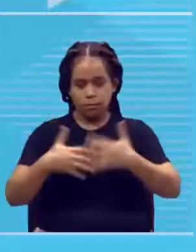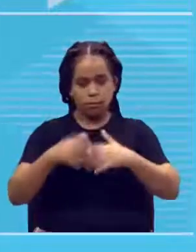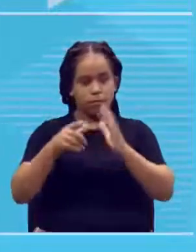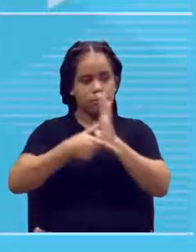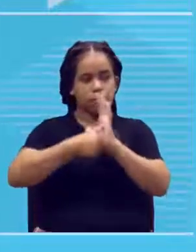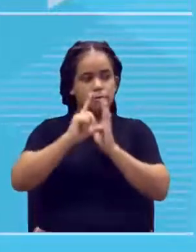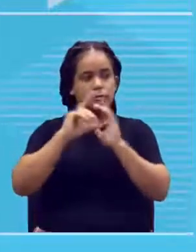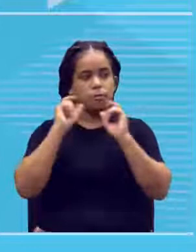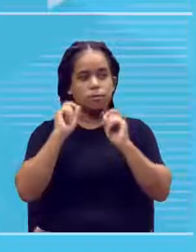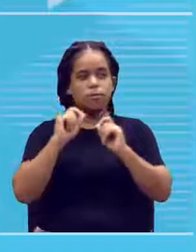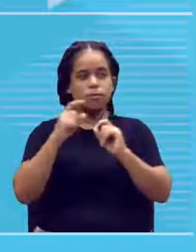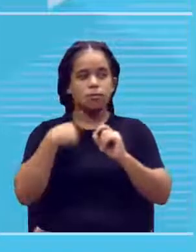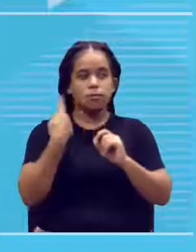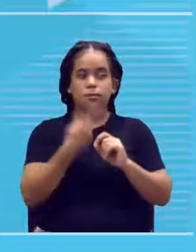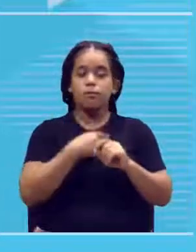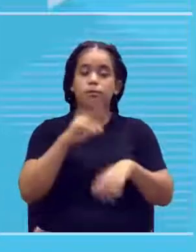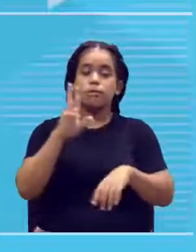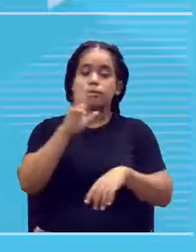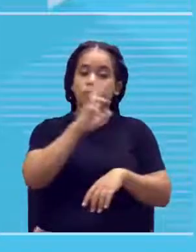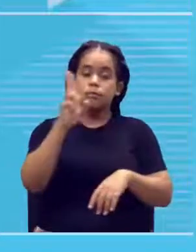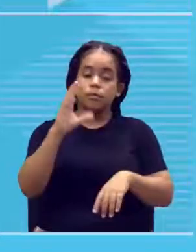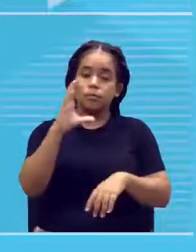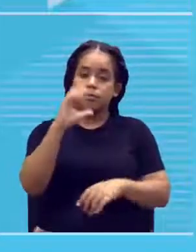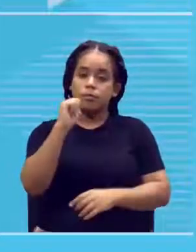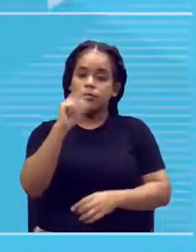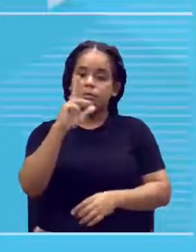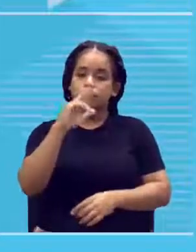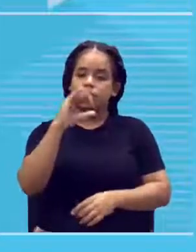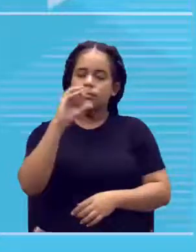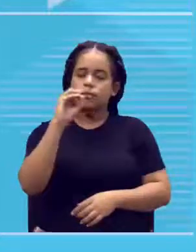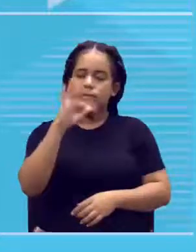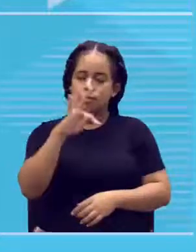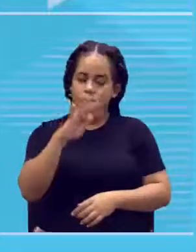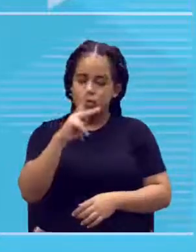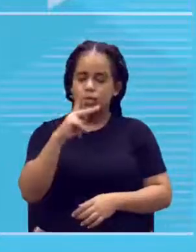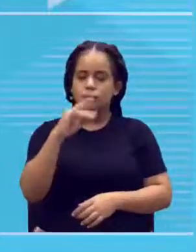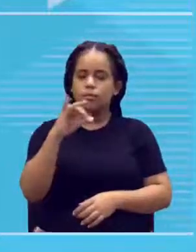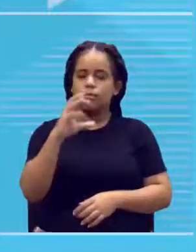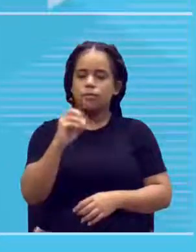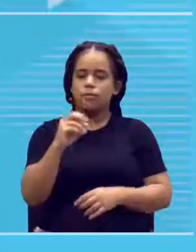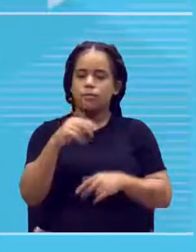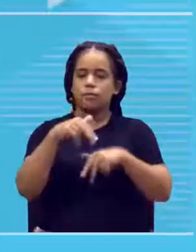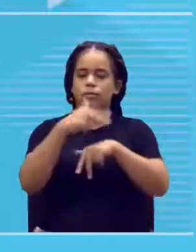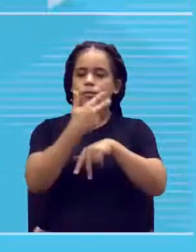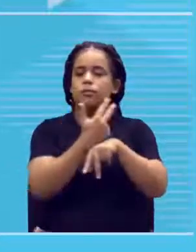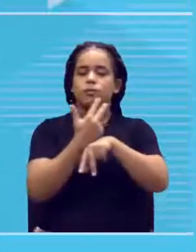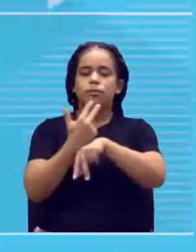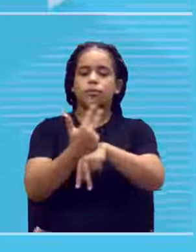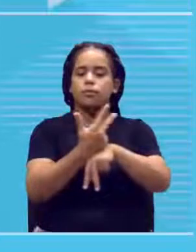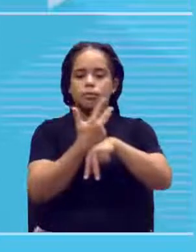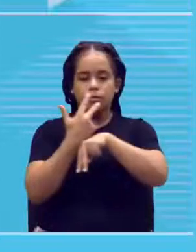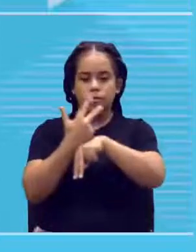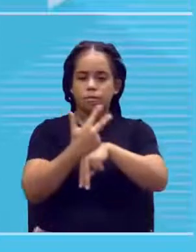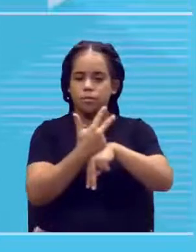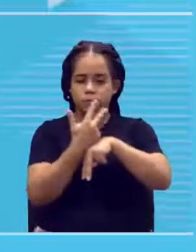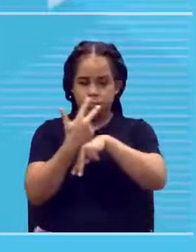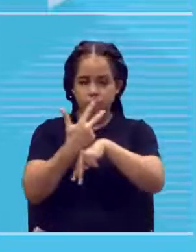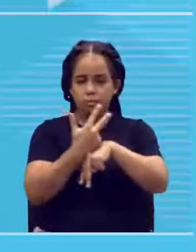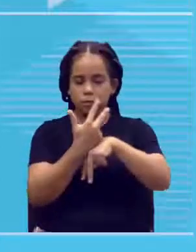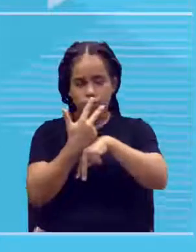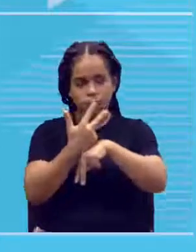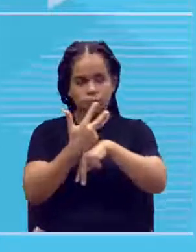isso aqui é o que a chama de cariótipo, tá? Então, a gente tem um processo de cariótipagem, tá?